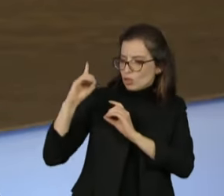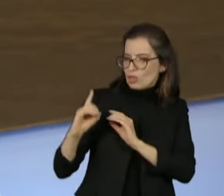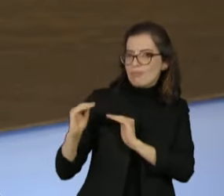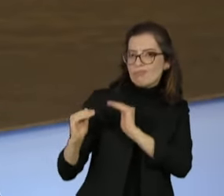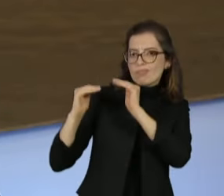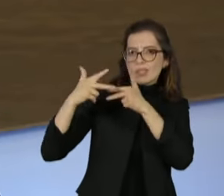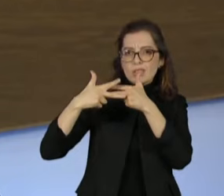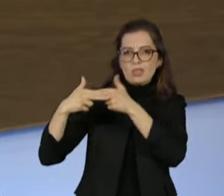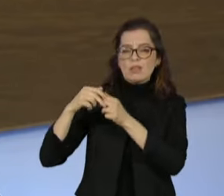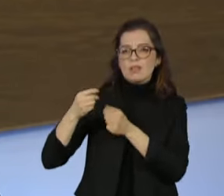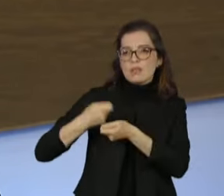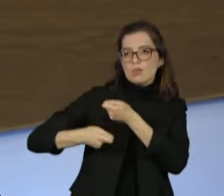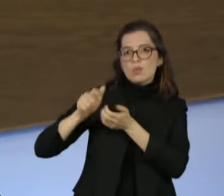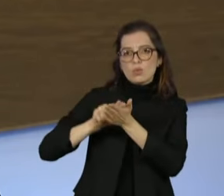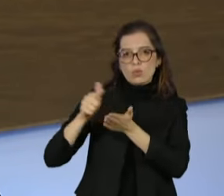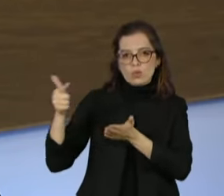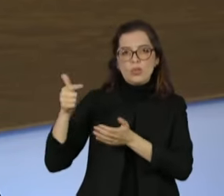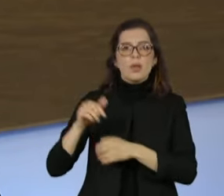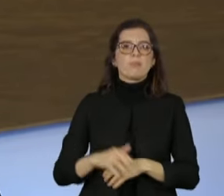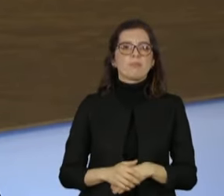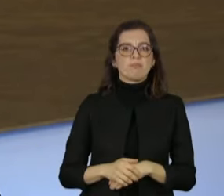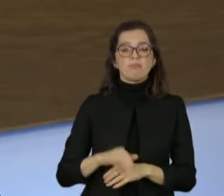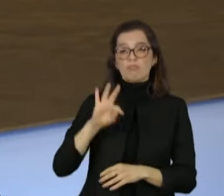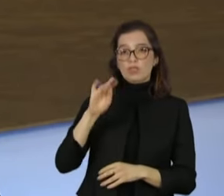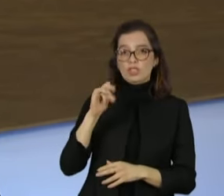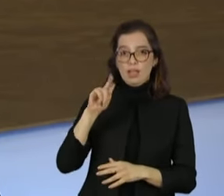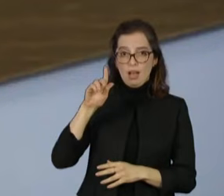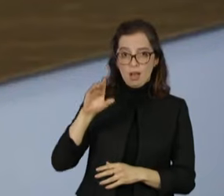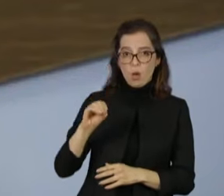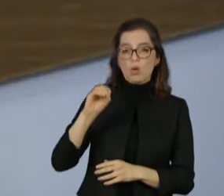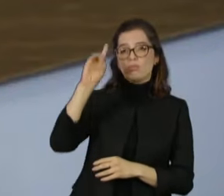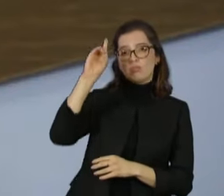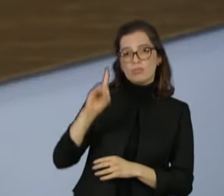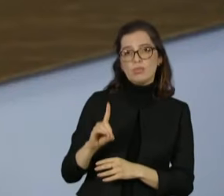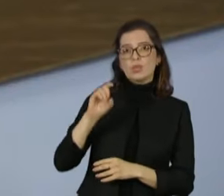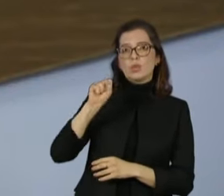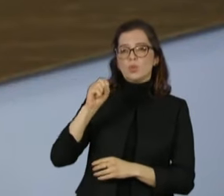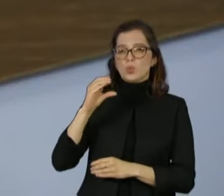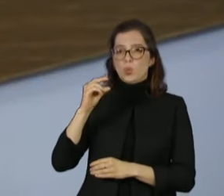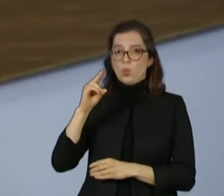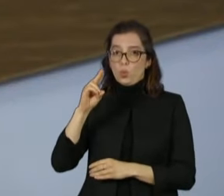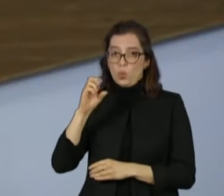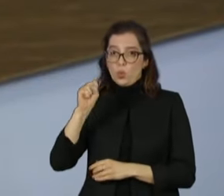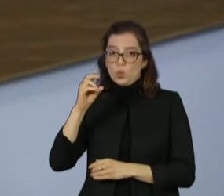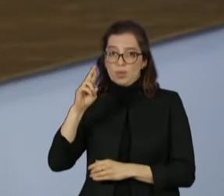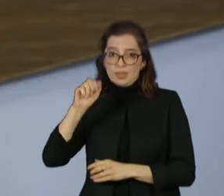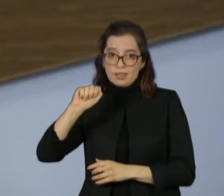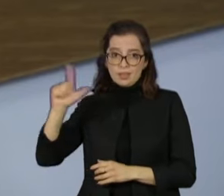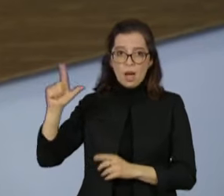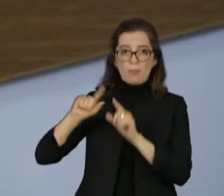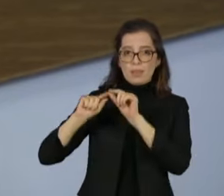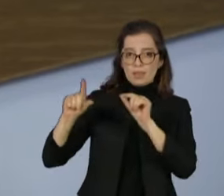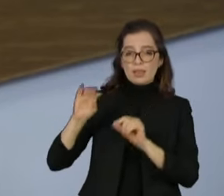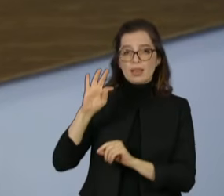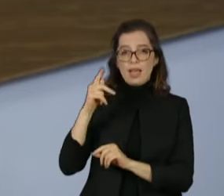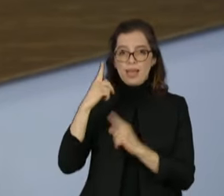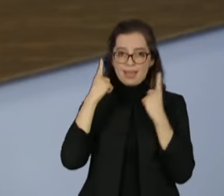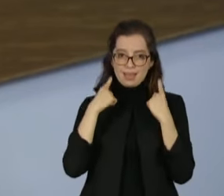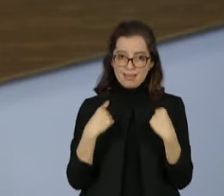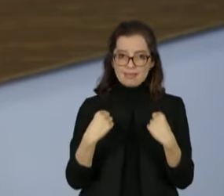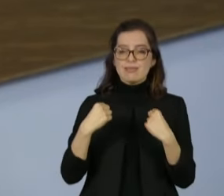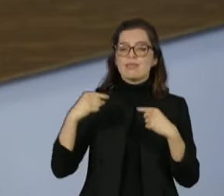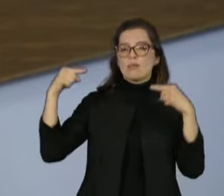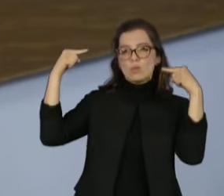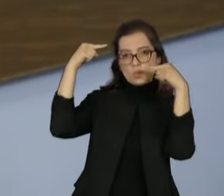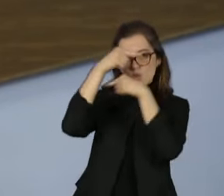Bronsato, diretor da sucursal de Brasília do jornal O Globo. Thaís Oiyama, apresentadora do Linhas Cruzadas na TV Cultura